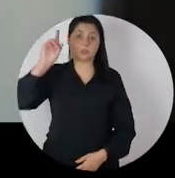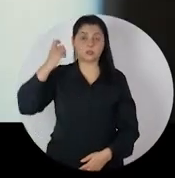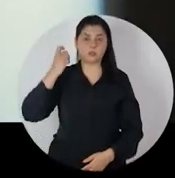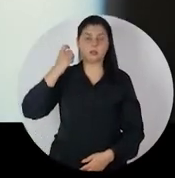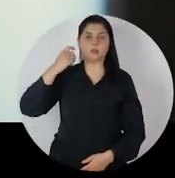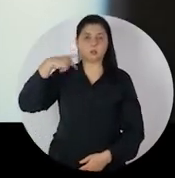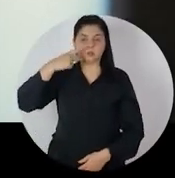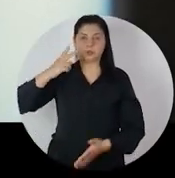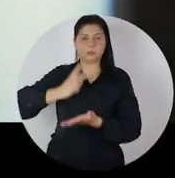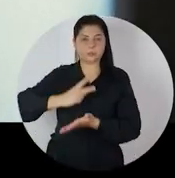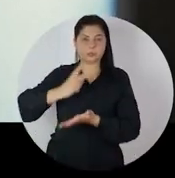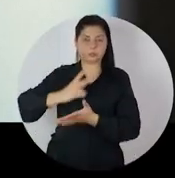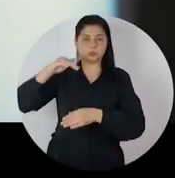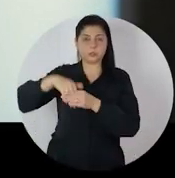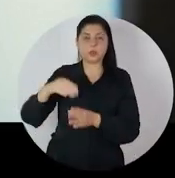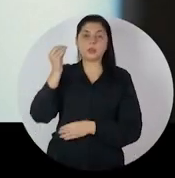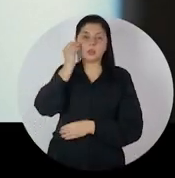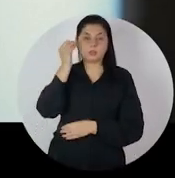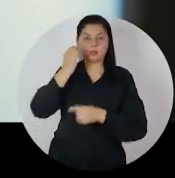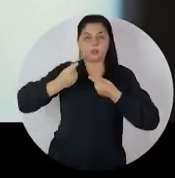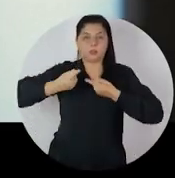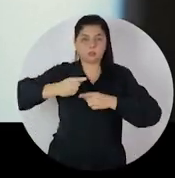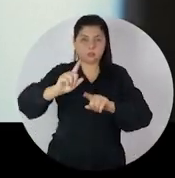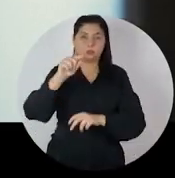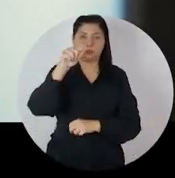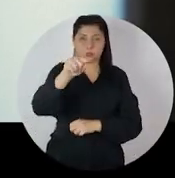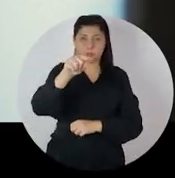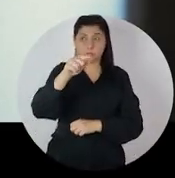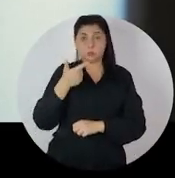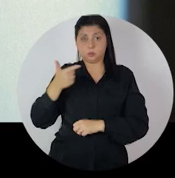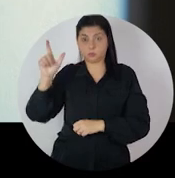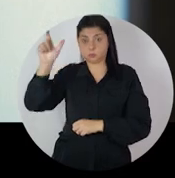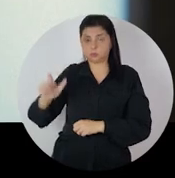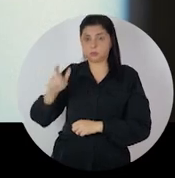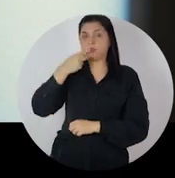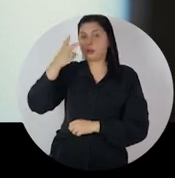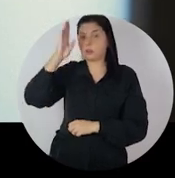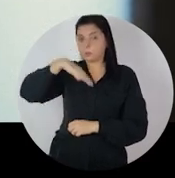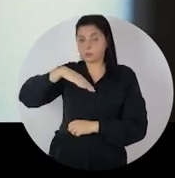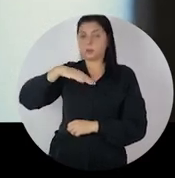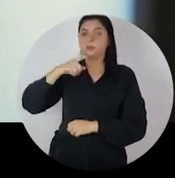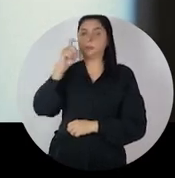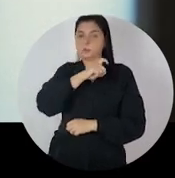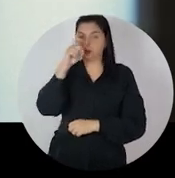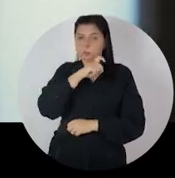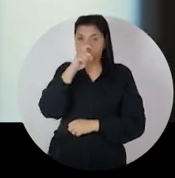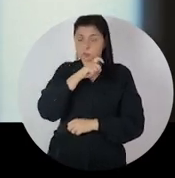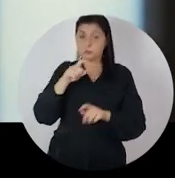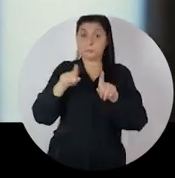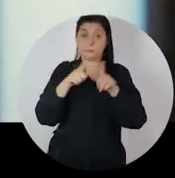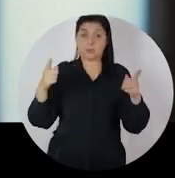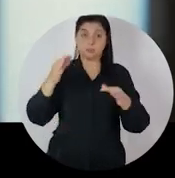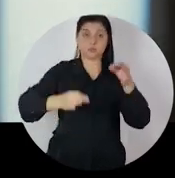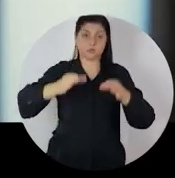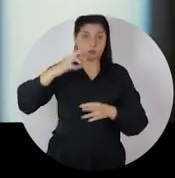Toda eleição é a mesma coisa. Na tentativa de enganar você, os adversários distorcem a verdade e mentem,